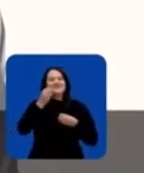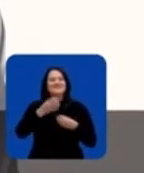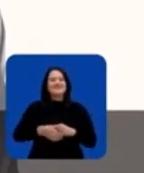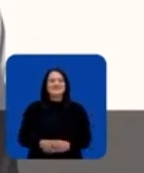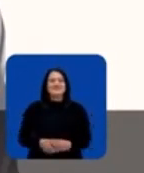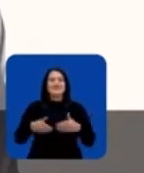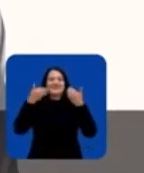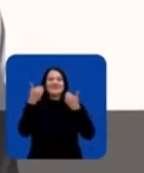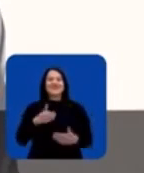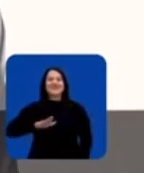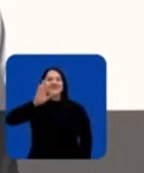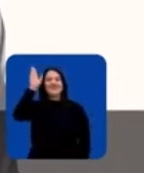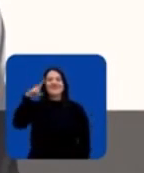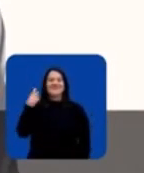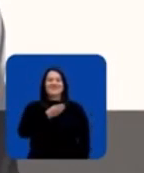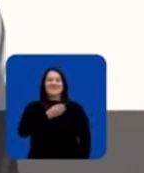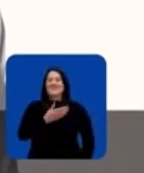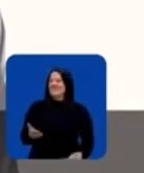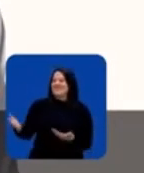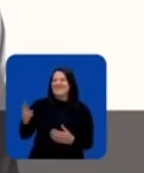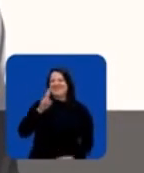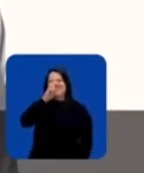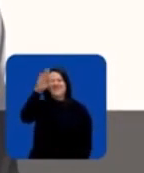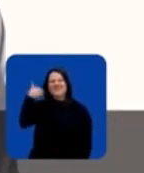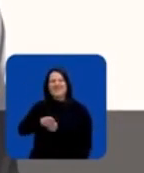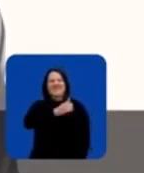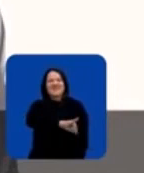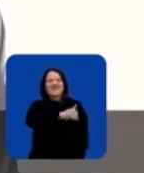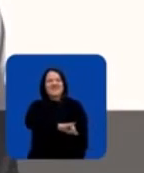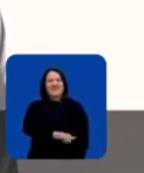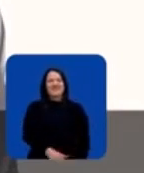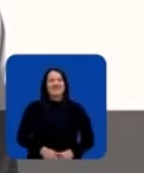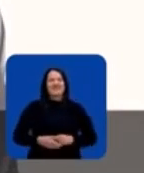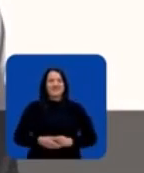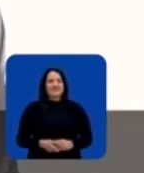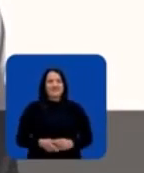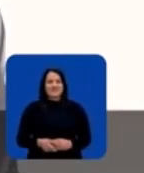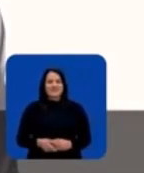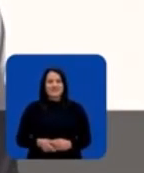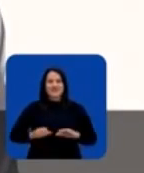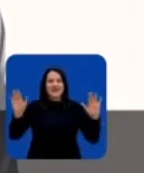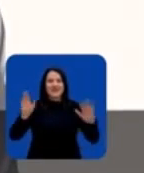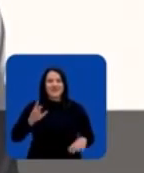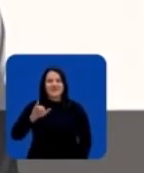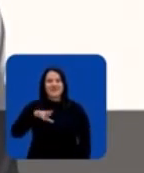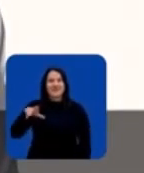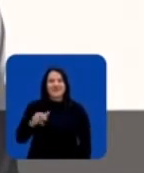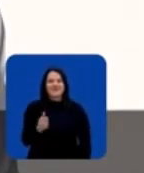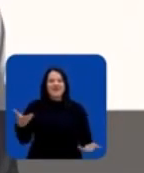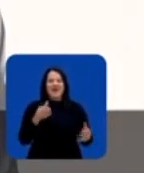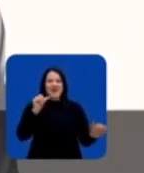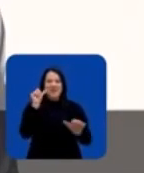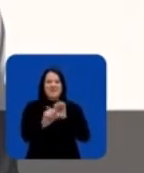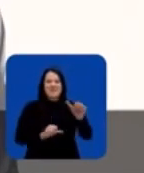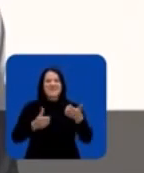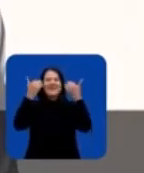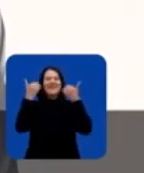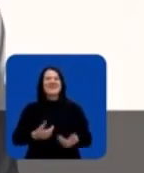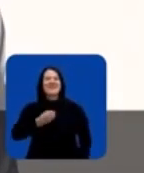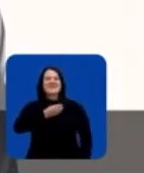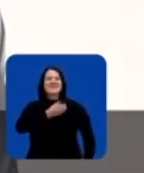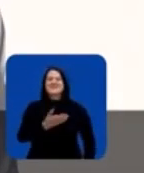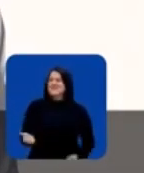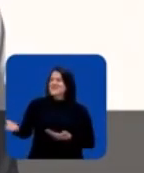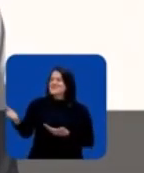Me dê uma chance. Ana Teixeira, 90-500. Força e honra pelo Rio de Janeiro. Alô, Irajá. É hora de mudar.